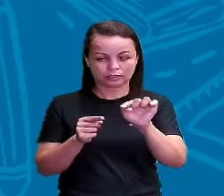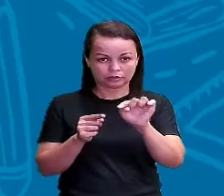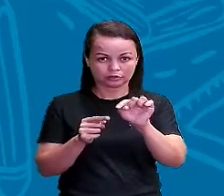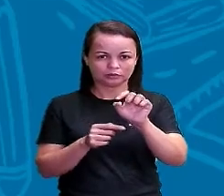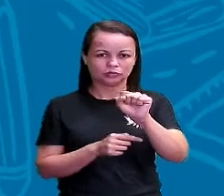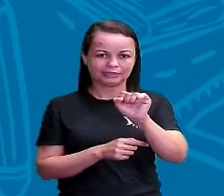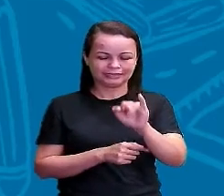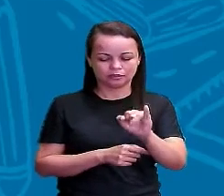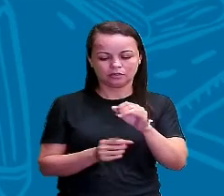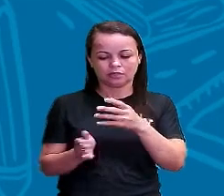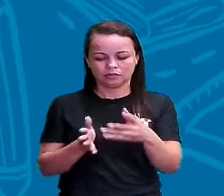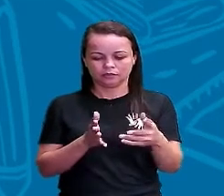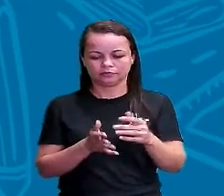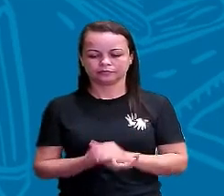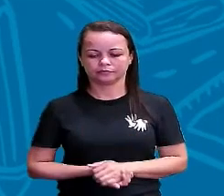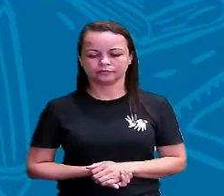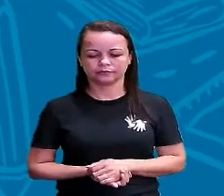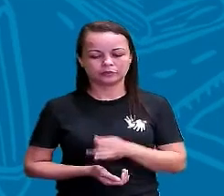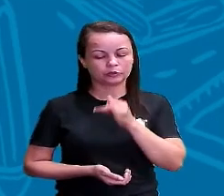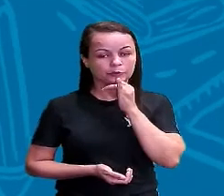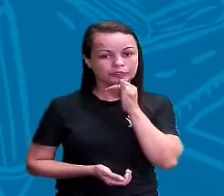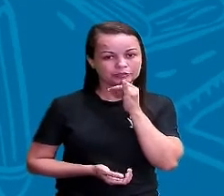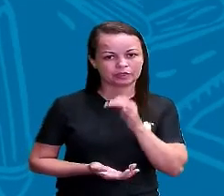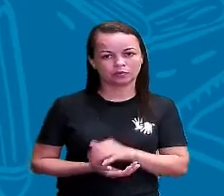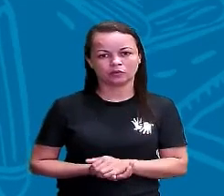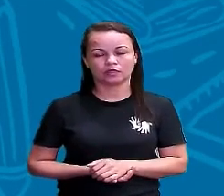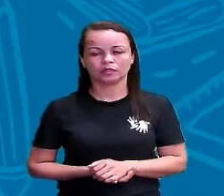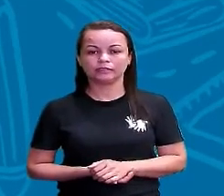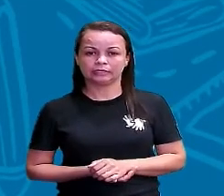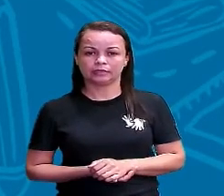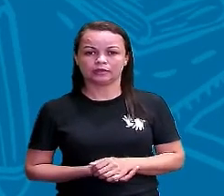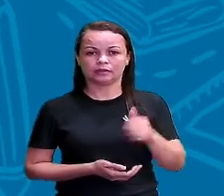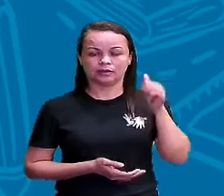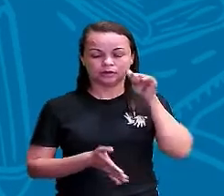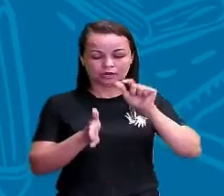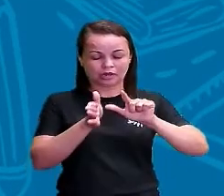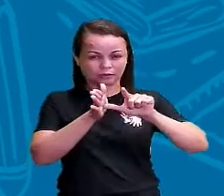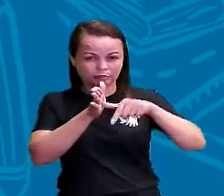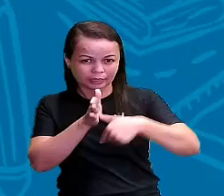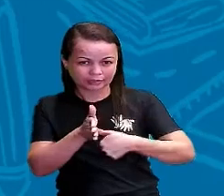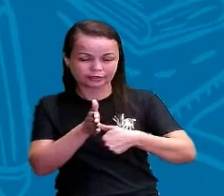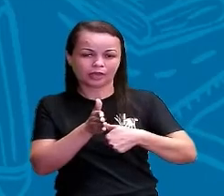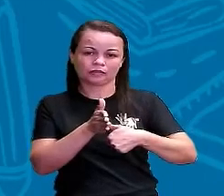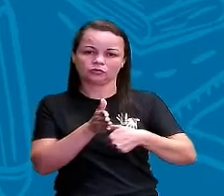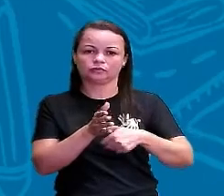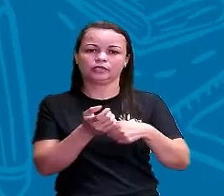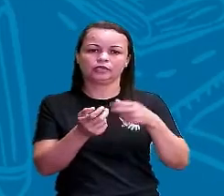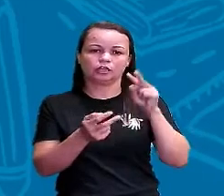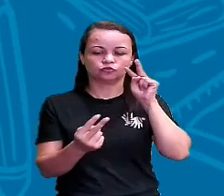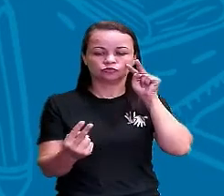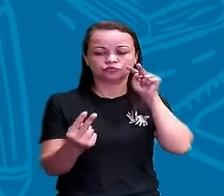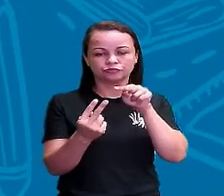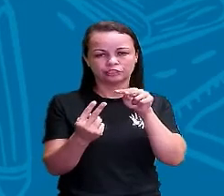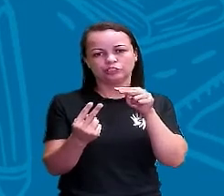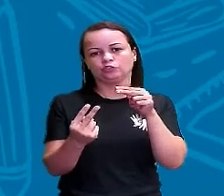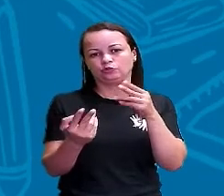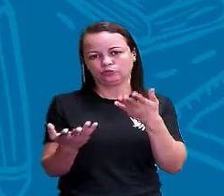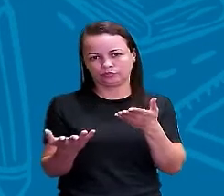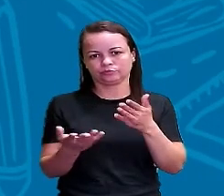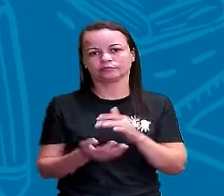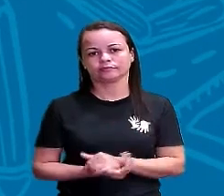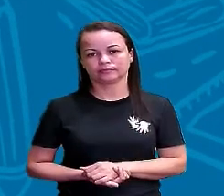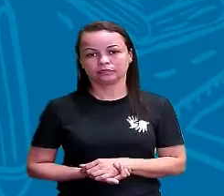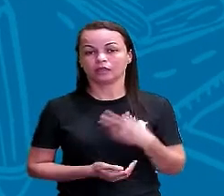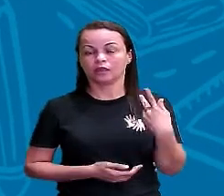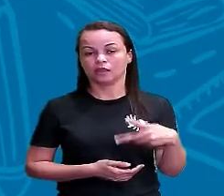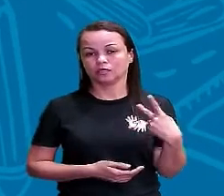Se. Então, no caso. Se ela não tivesse se atrasado, teríamos nos visto. Nos visto. Então, assim.